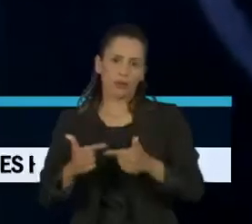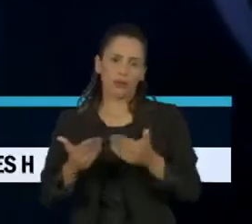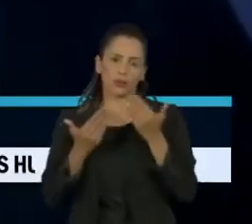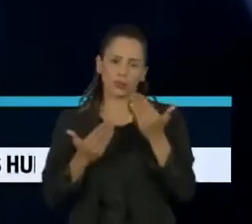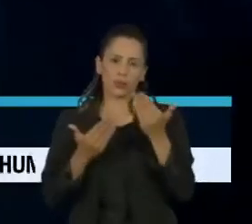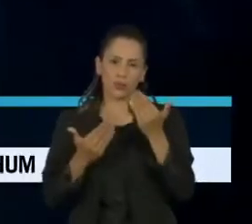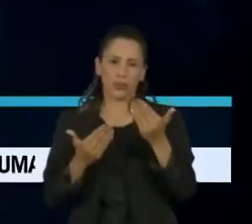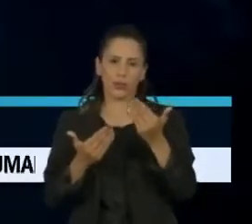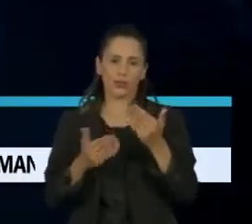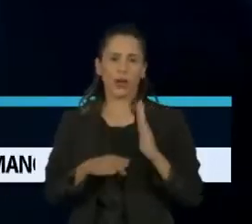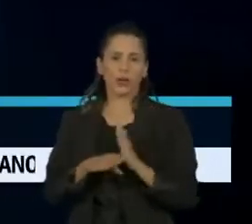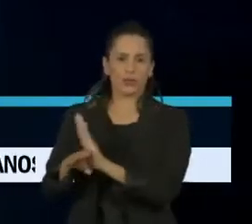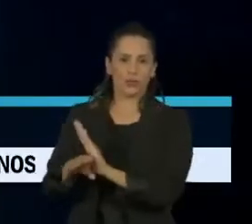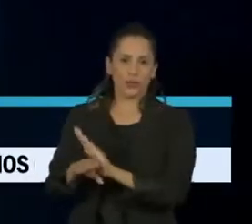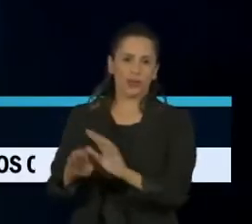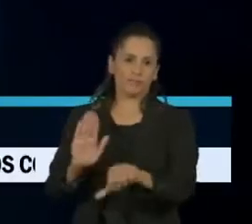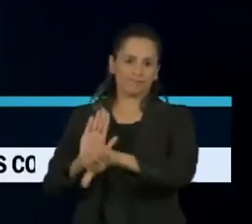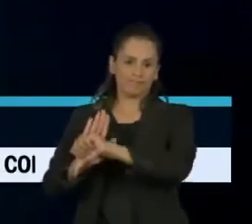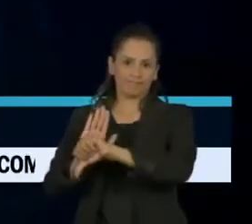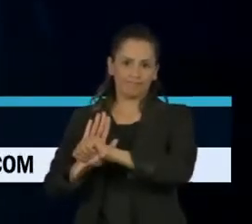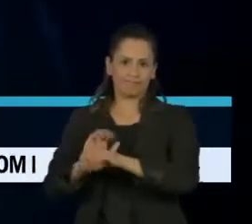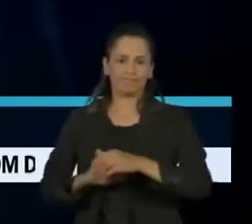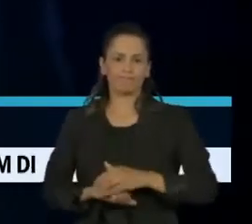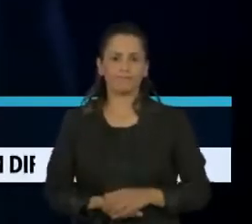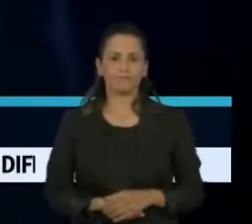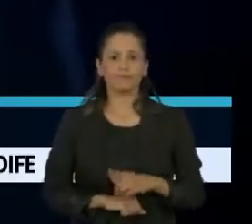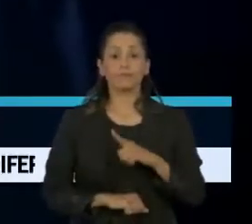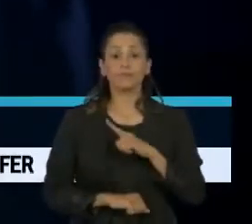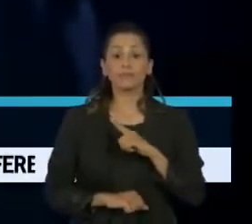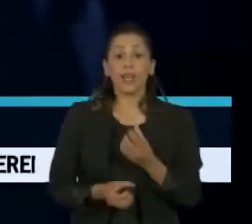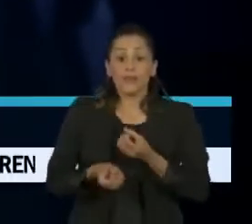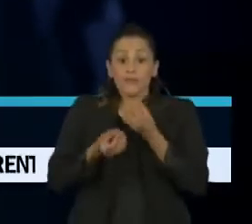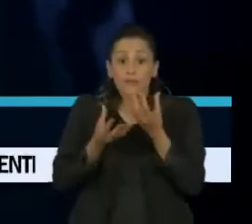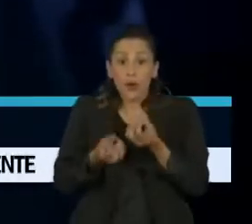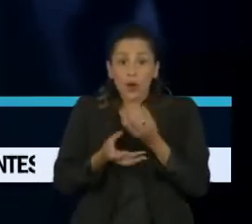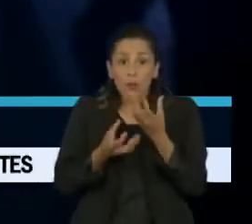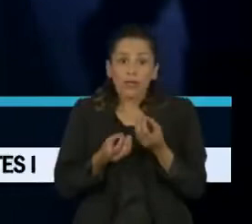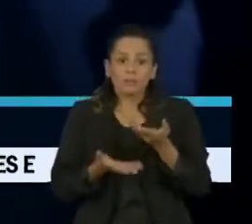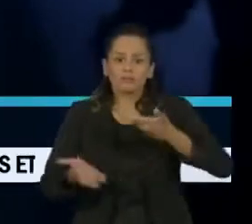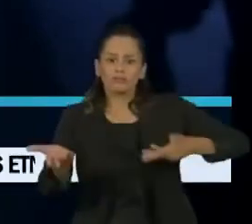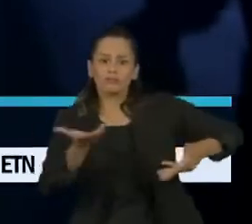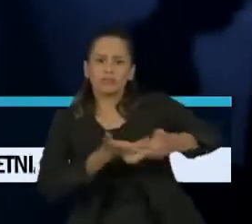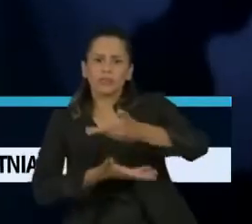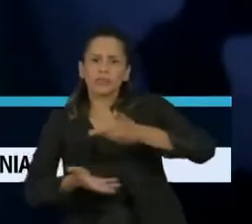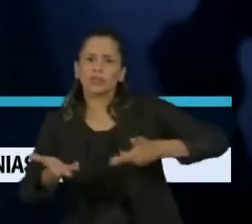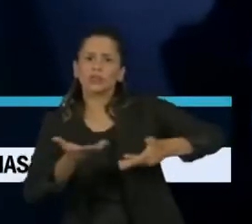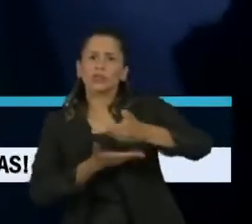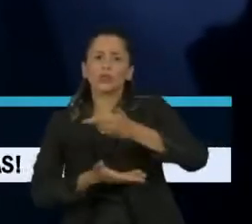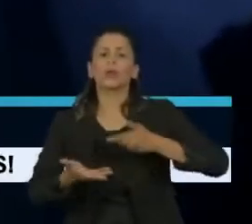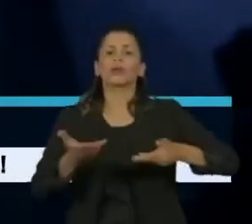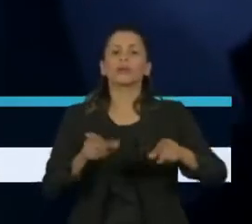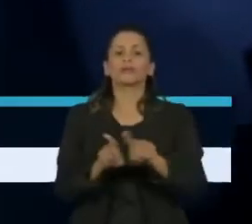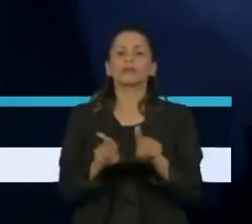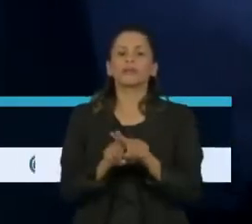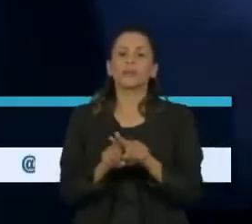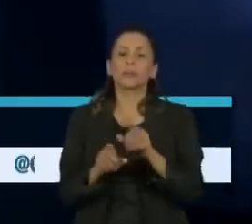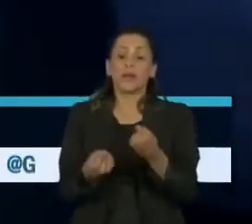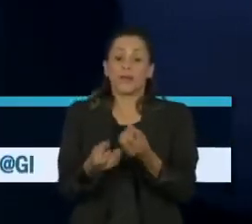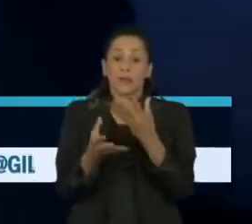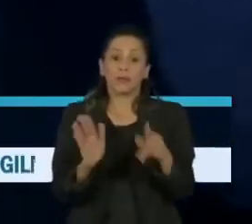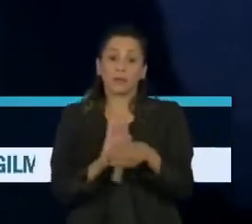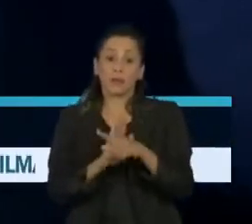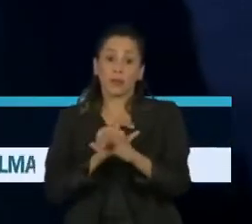A interação entre pessoas e dados na internet rompeu as fronteiras do engajamento político tradicional. É o chamado